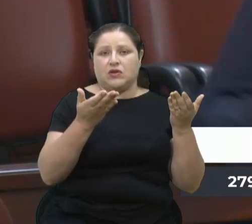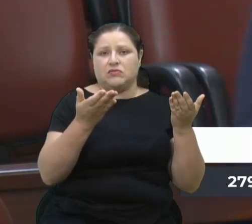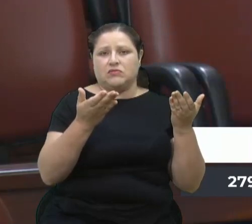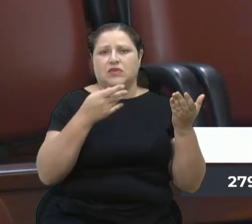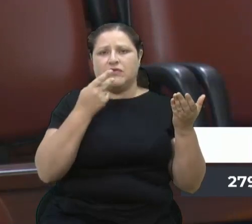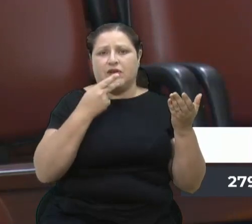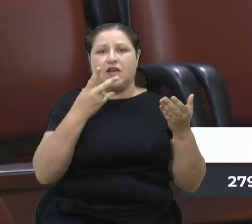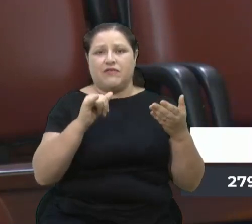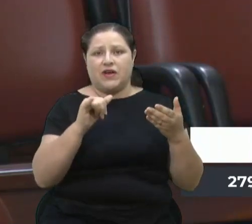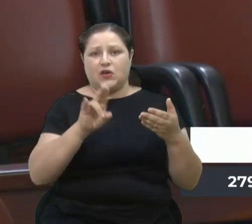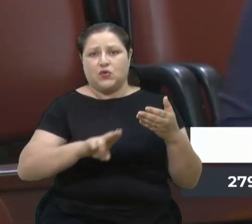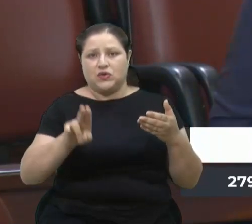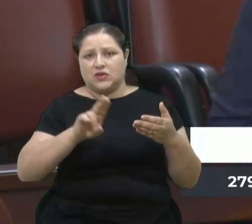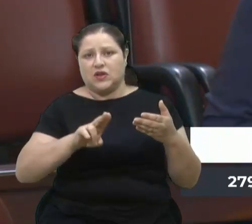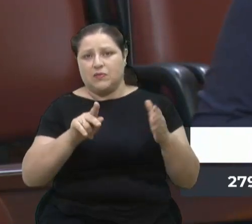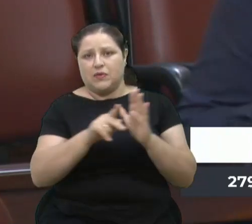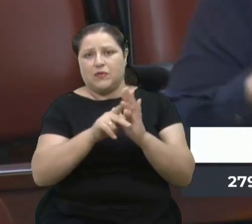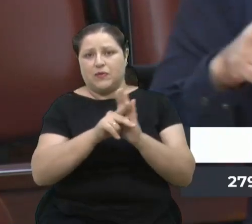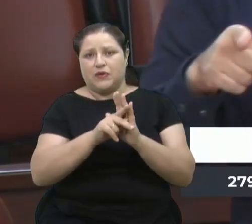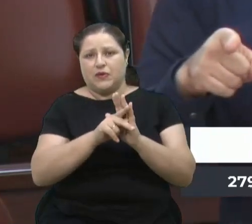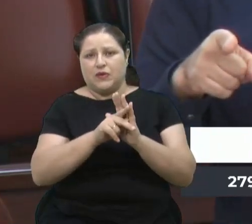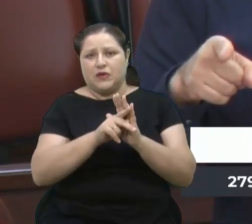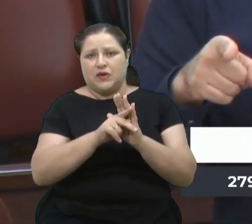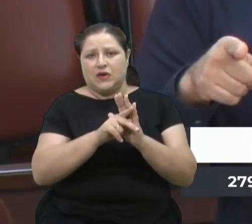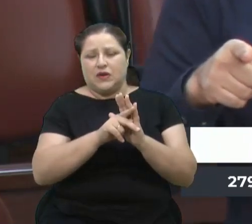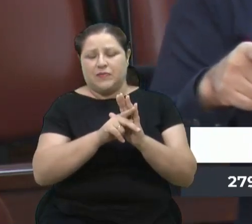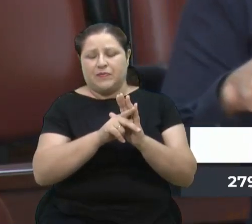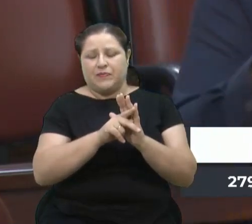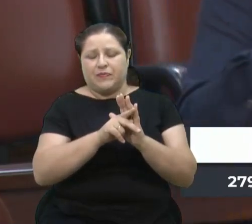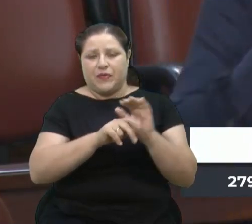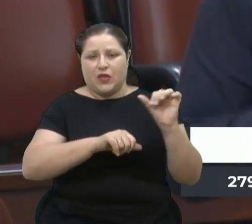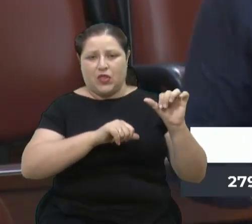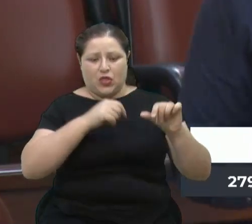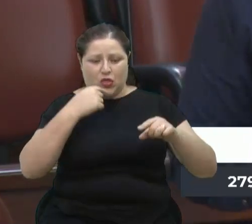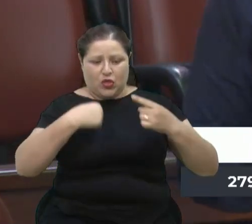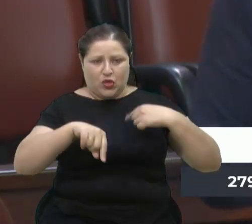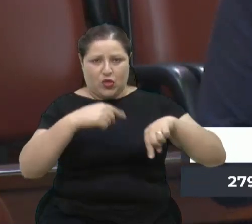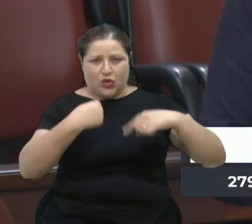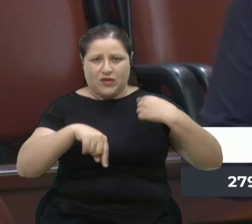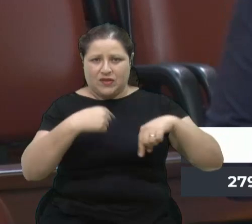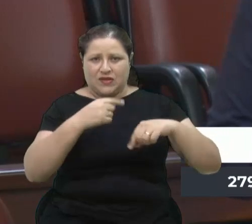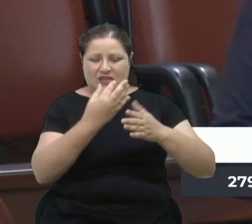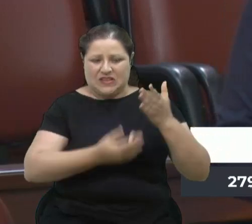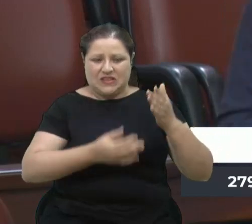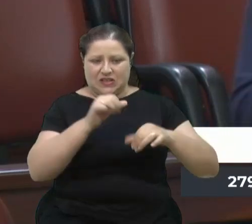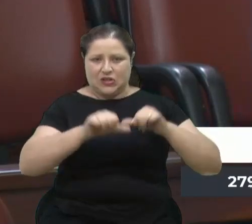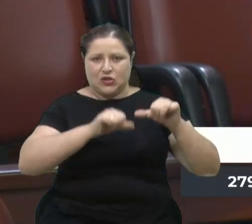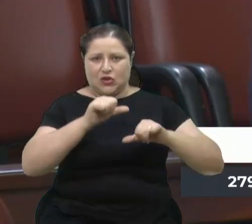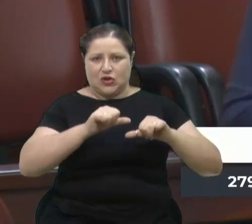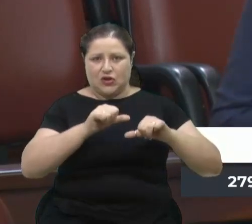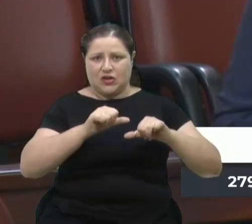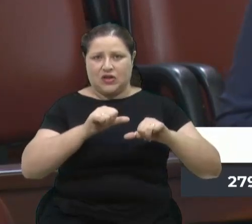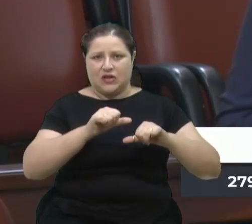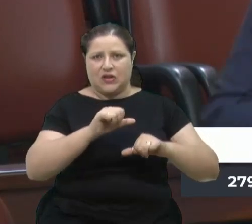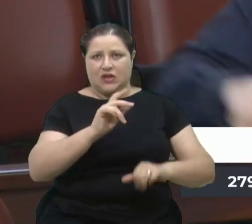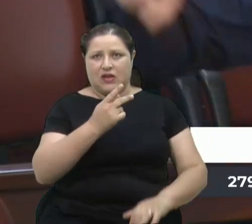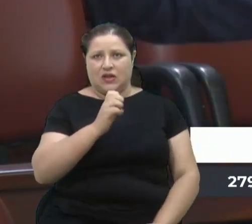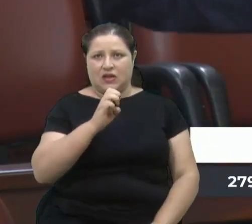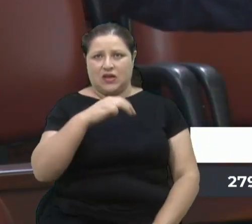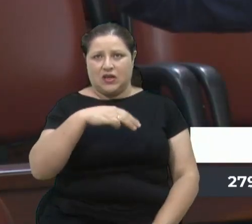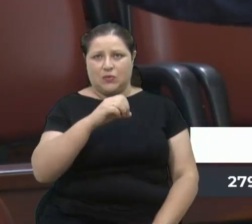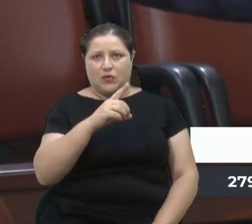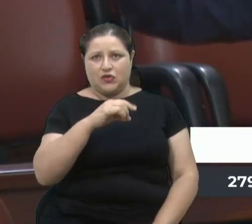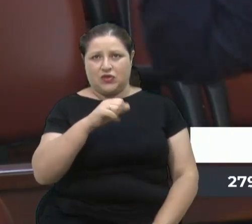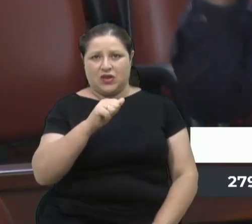municípios da região e estão deixando de atender. O Tribunal de Justiça, semana passada, destinou R$ 86 milhões para o setor de oncologia.